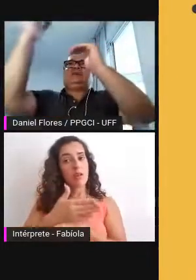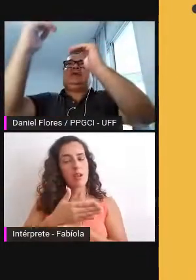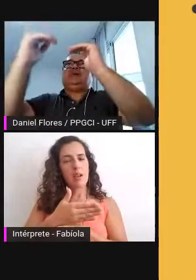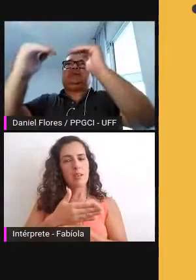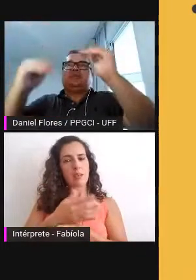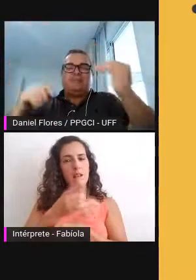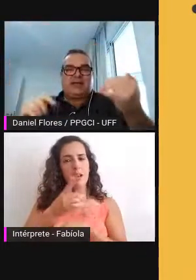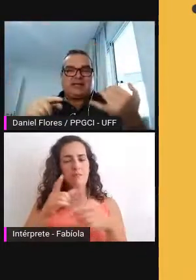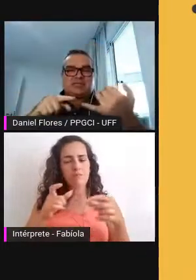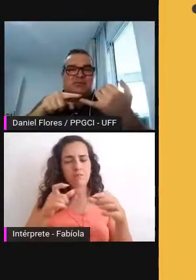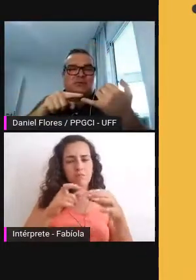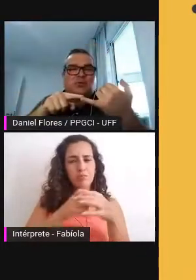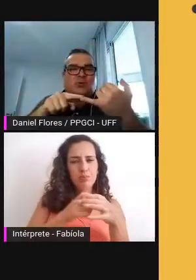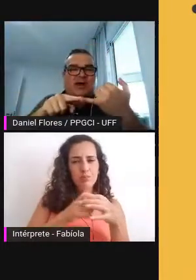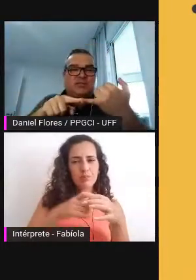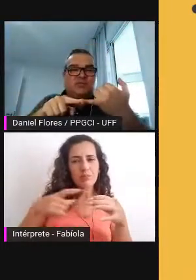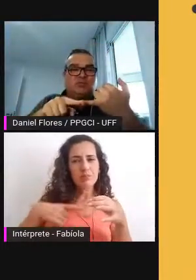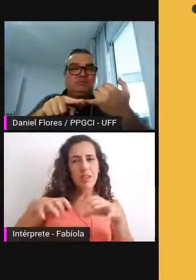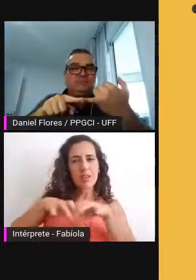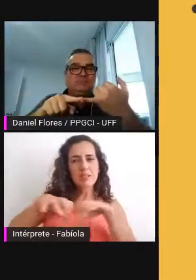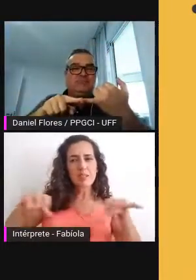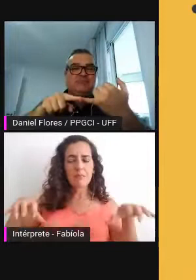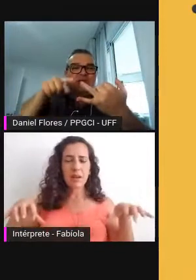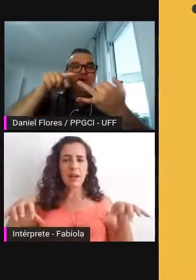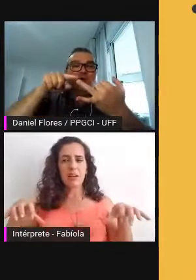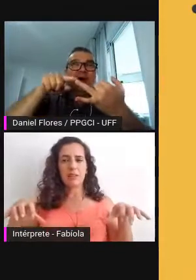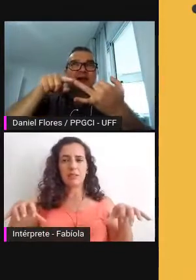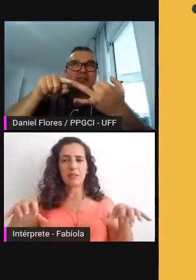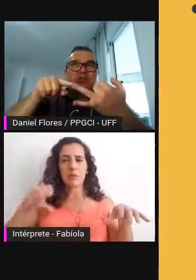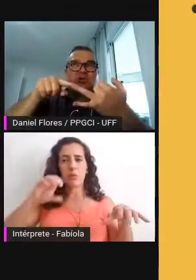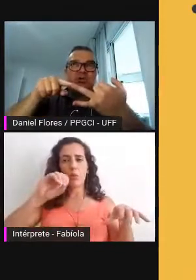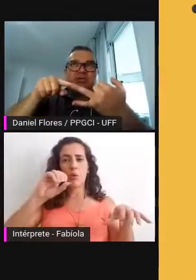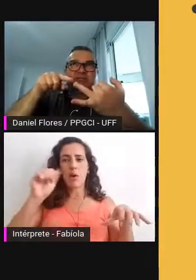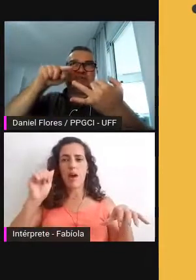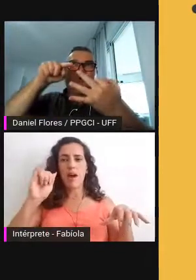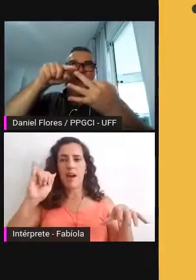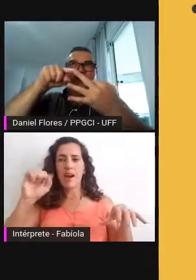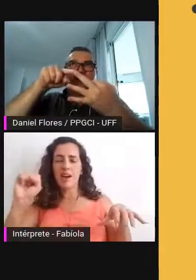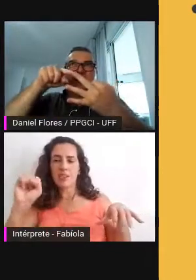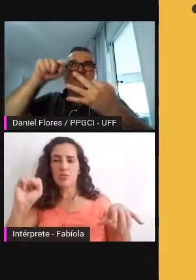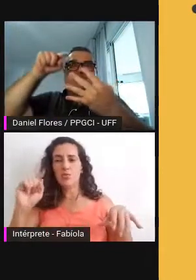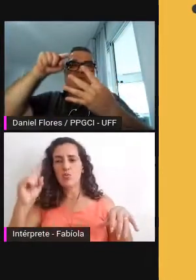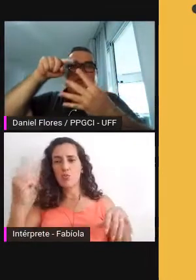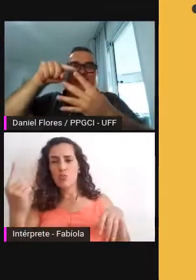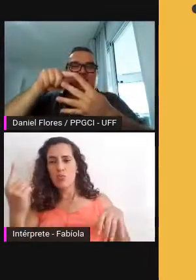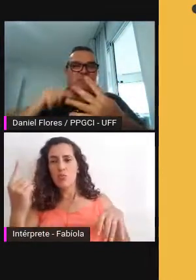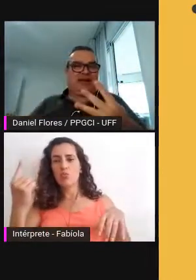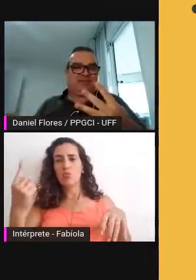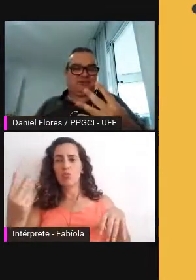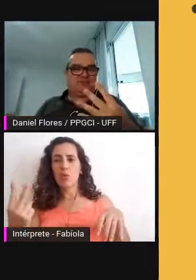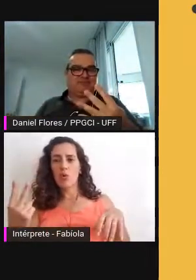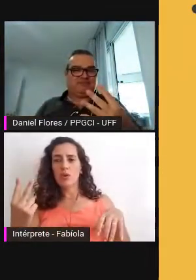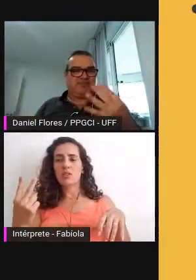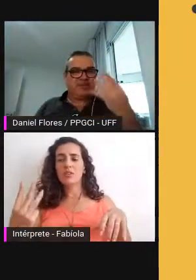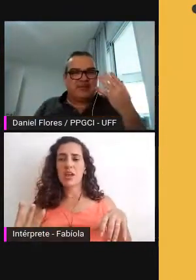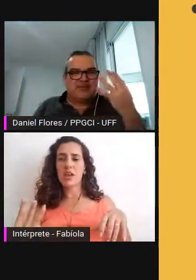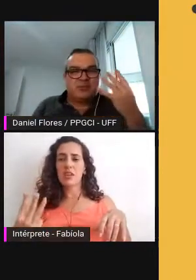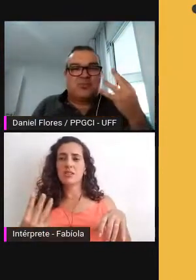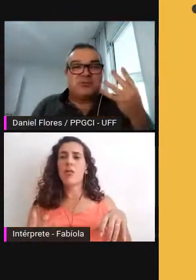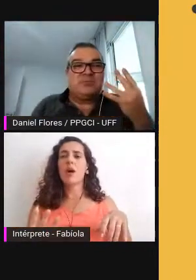eu tenho a separação OAS 1 OAS 2 OAS 3 OAS 4